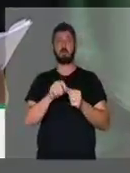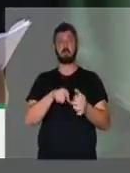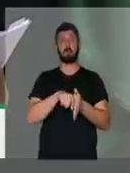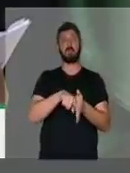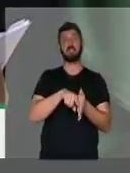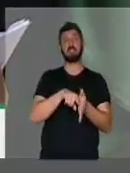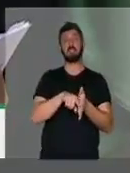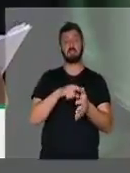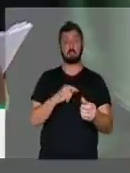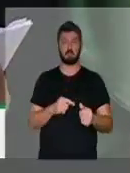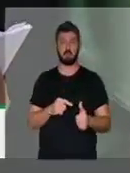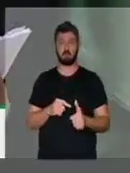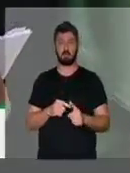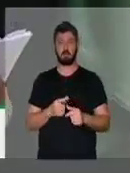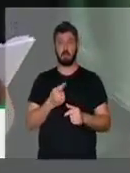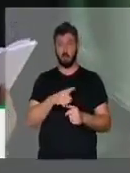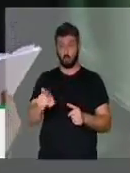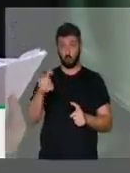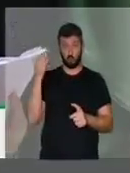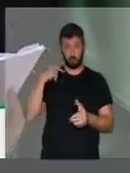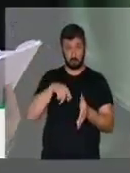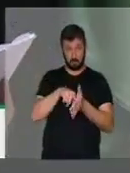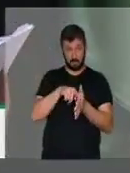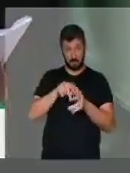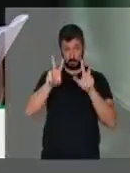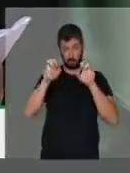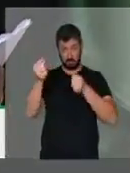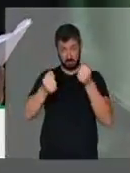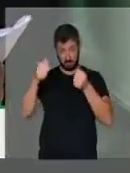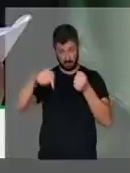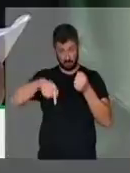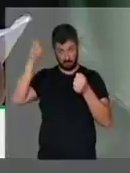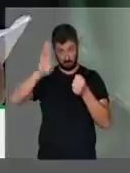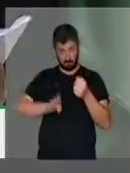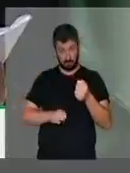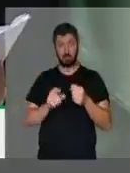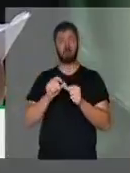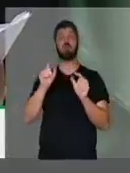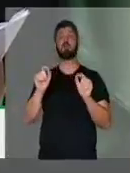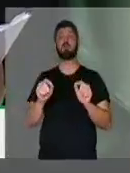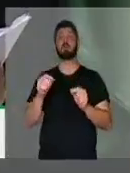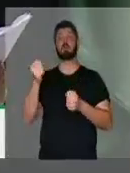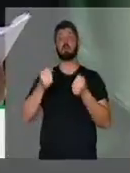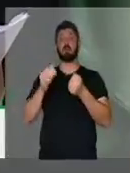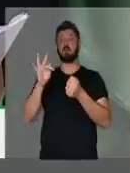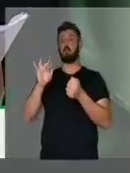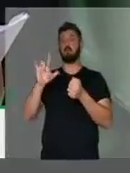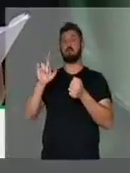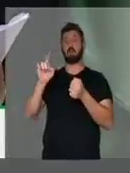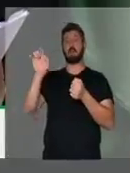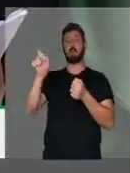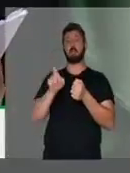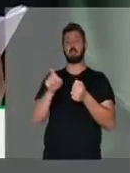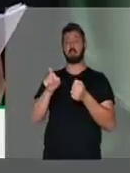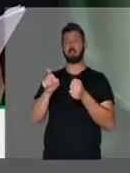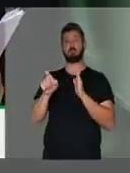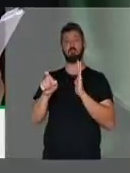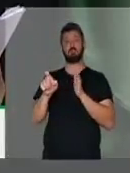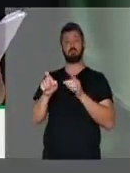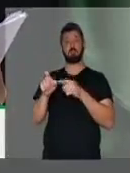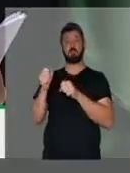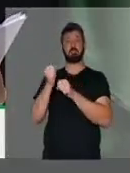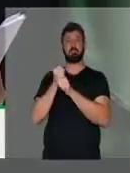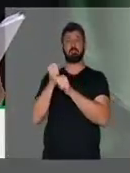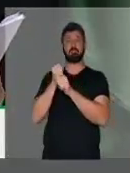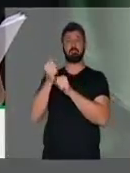pesquisas. A última pesquisa em carro no Brasil foi feita do carro flex, isso já faz